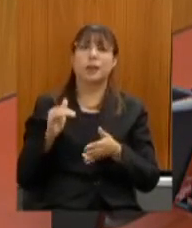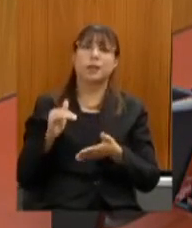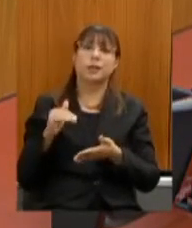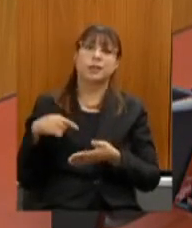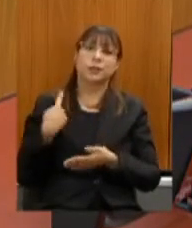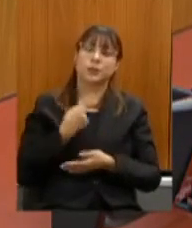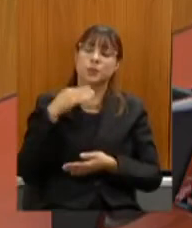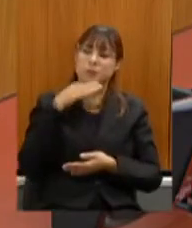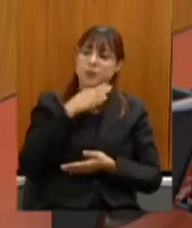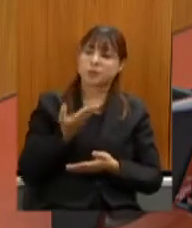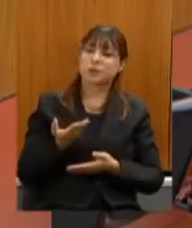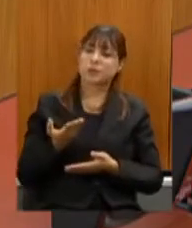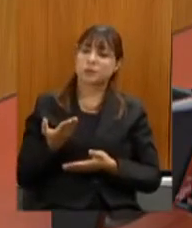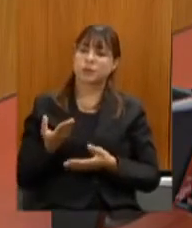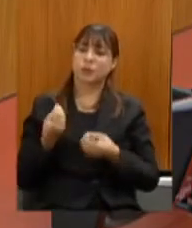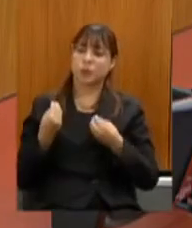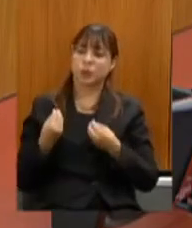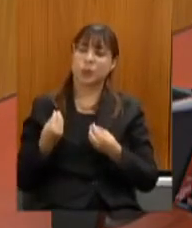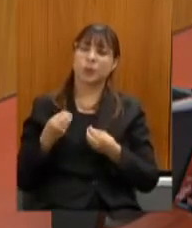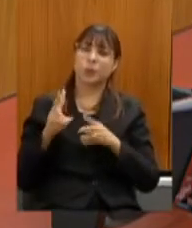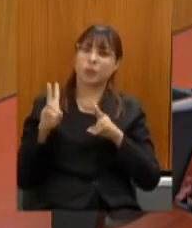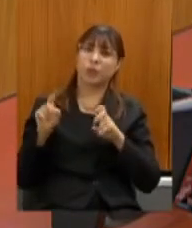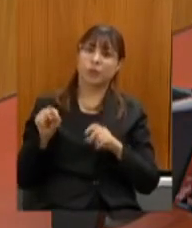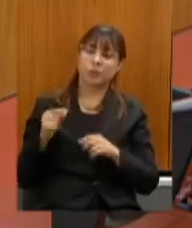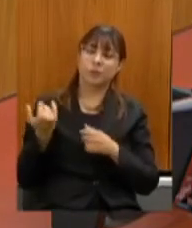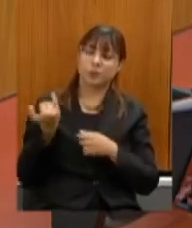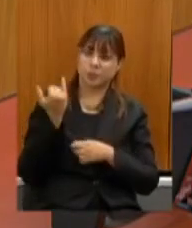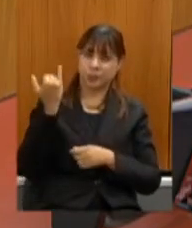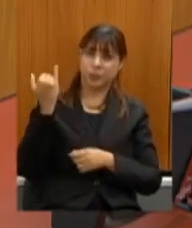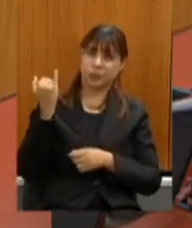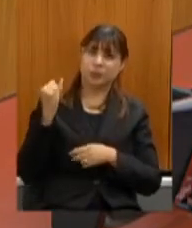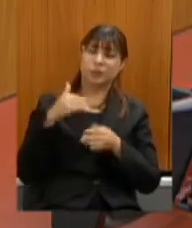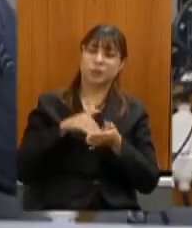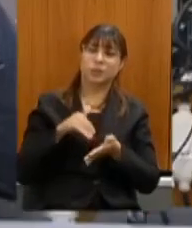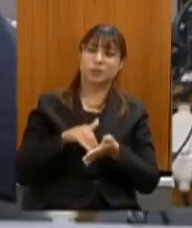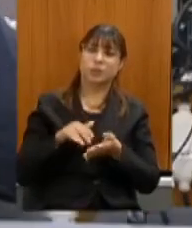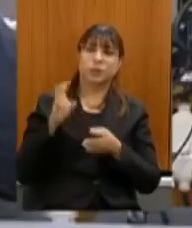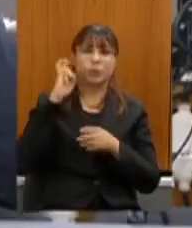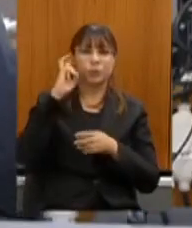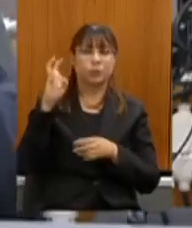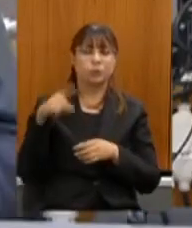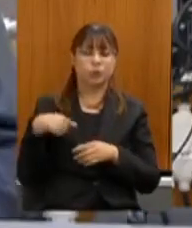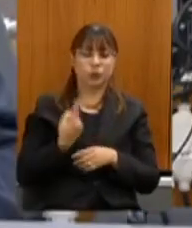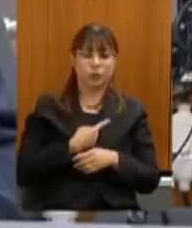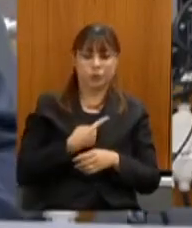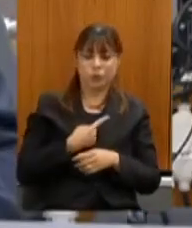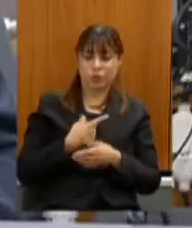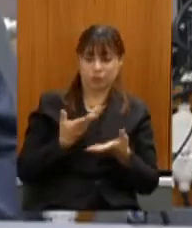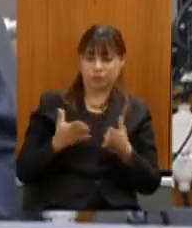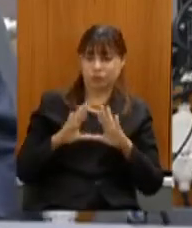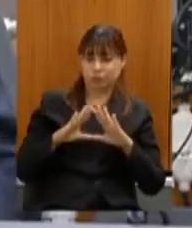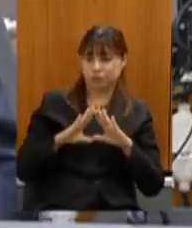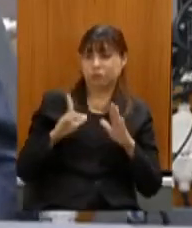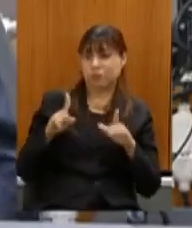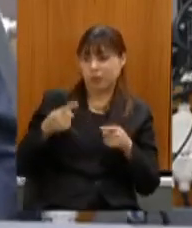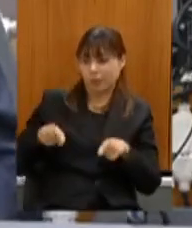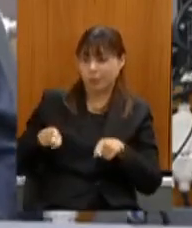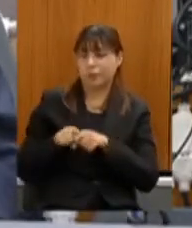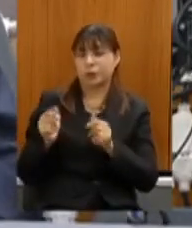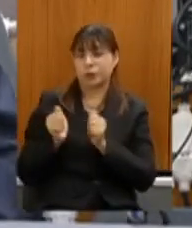sensibilidade a flor da pele com o tema e isso é importante nós estamos aqui para ser parceiros e pegar o que nos une